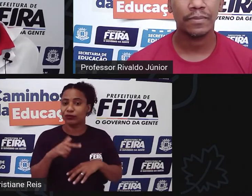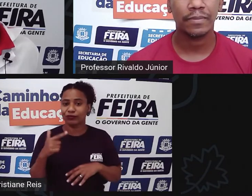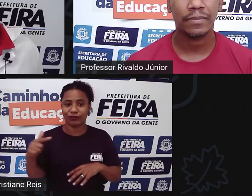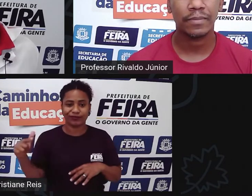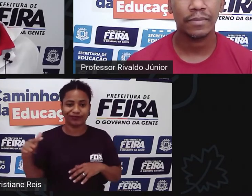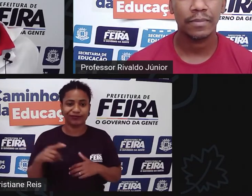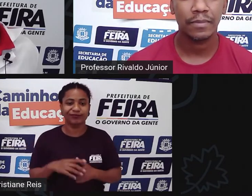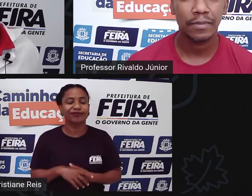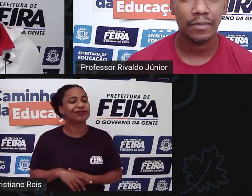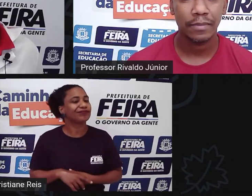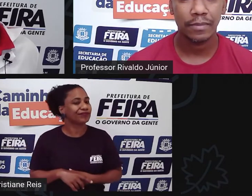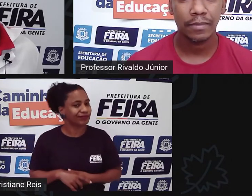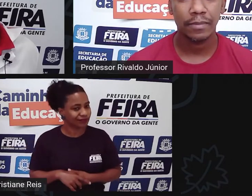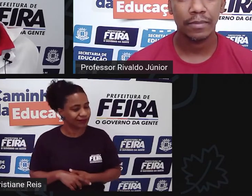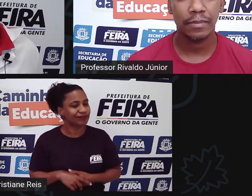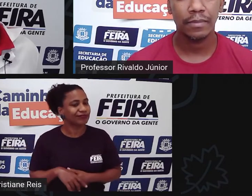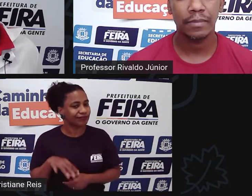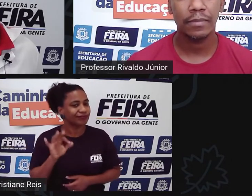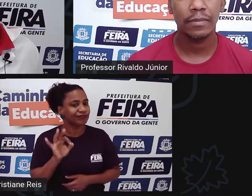É verdade.